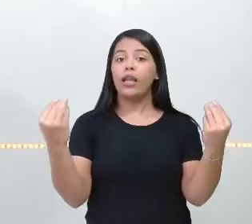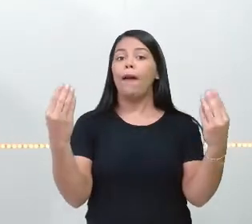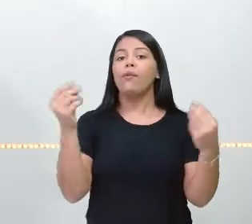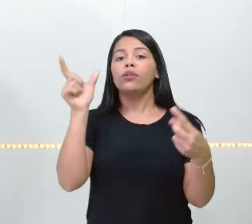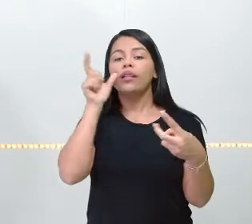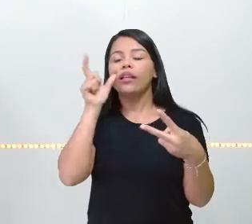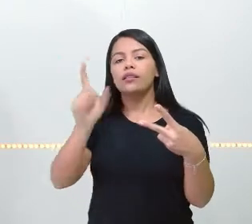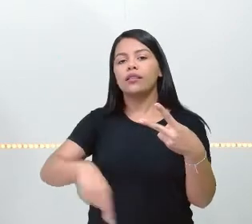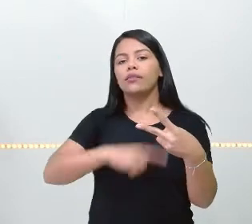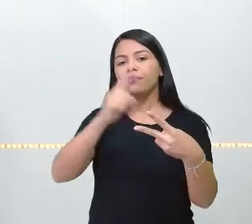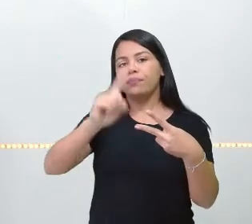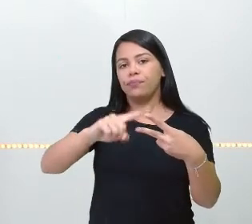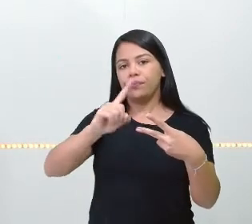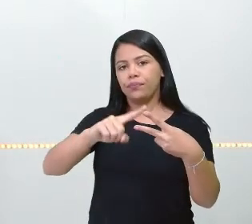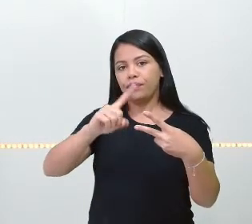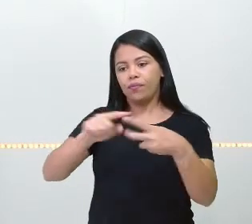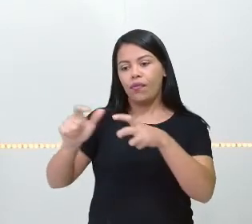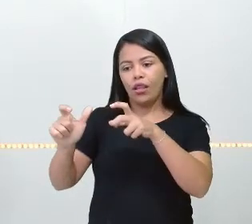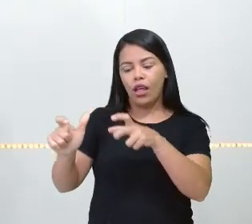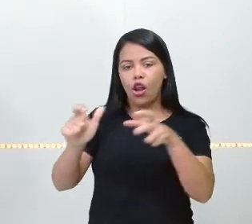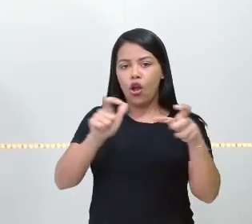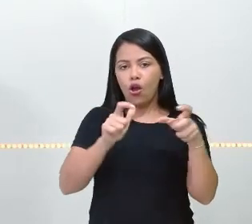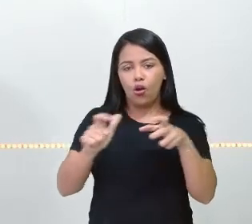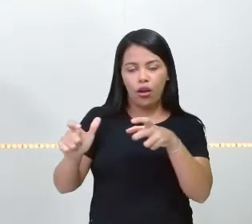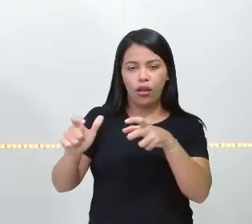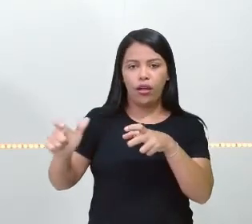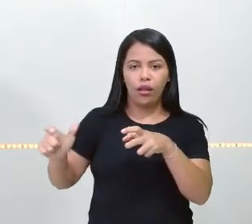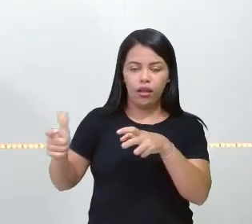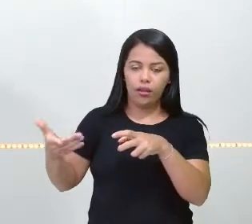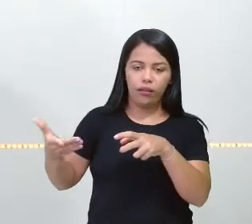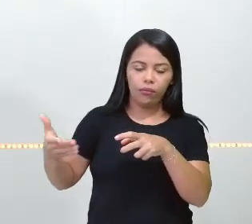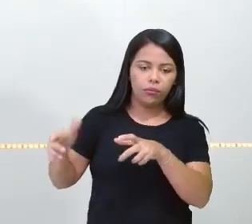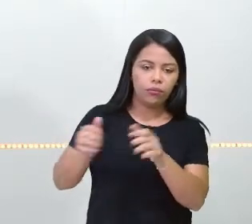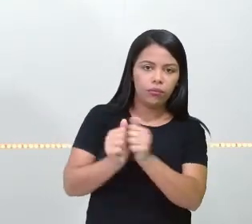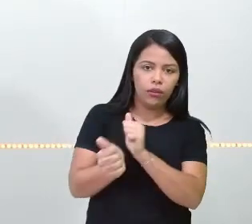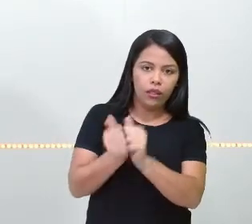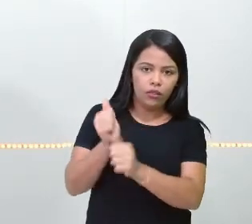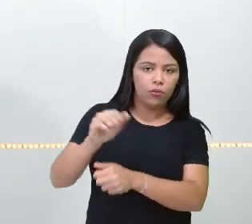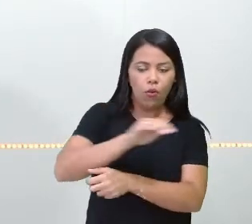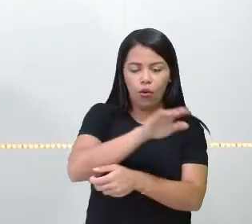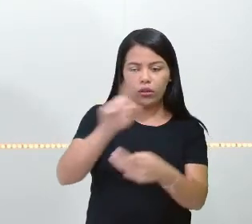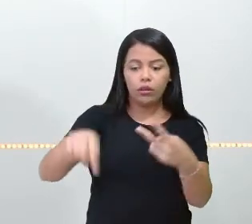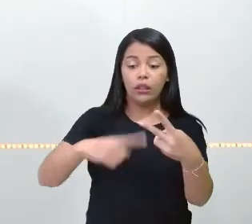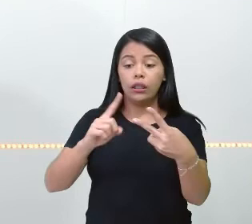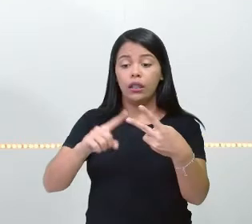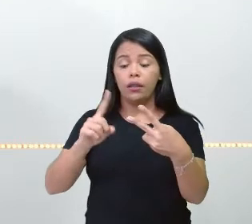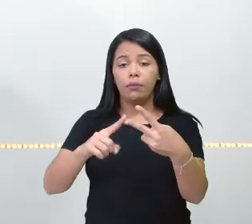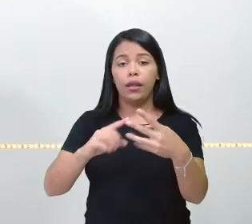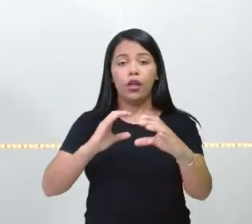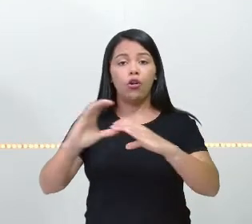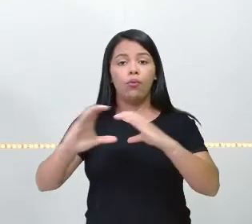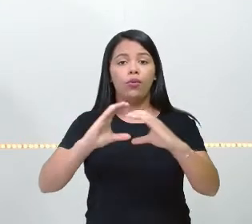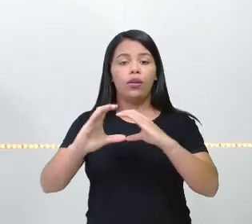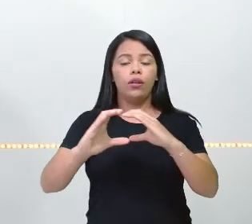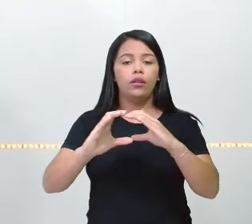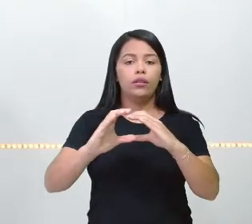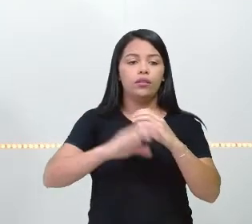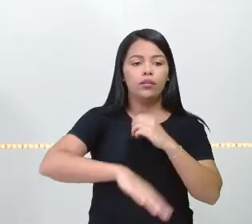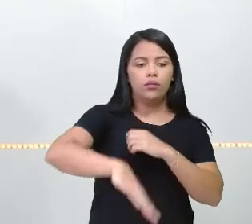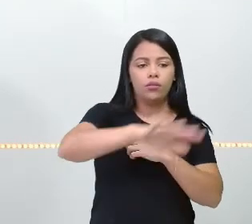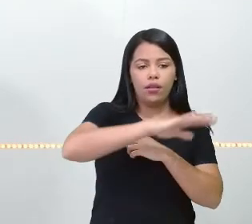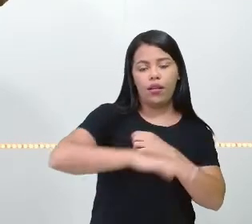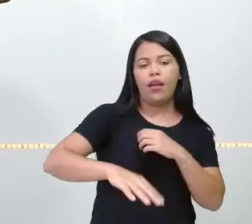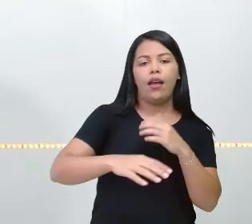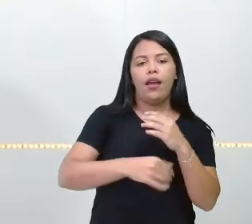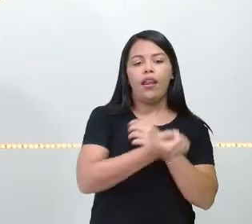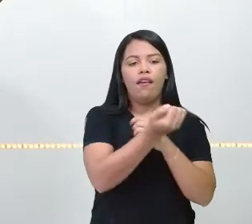mundo, que é a locomoção e a comunicação. Então nosso tema de hoje é meios de transporte